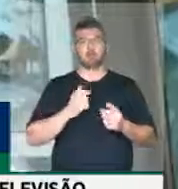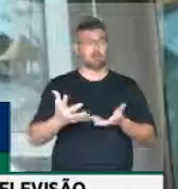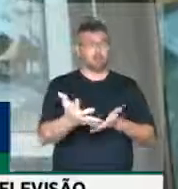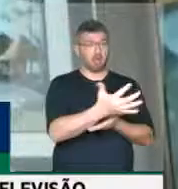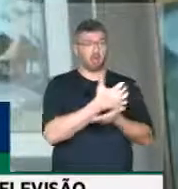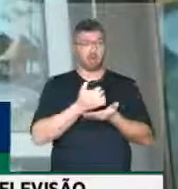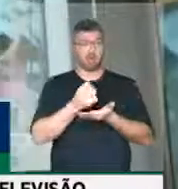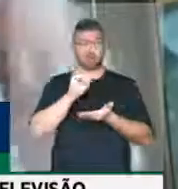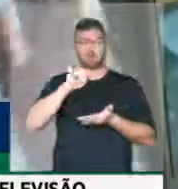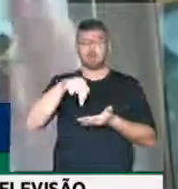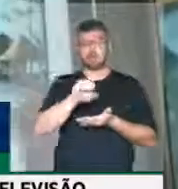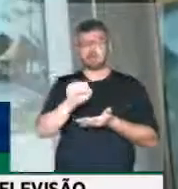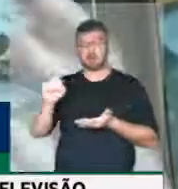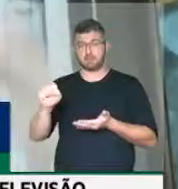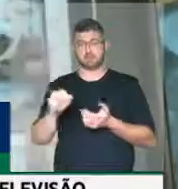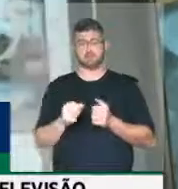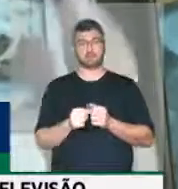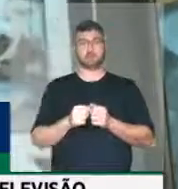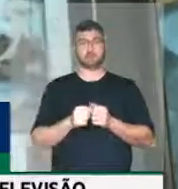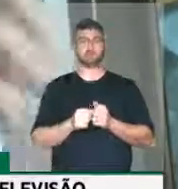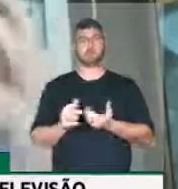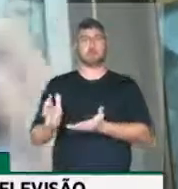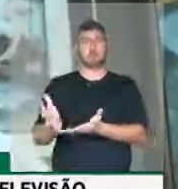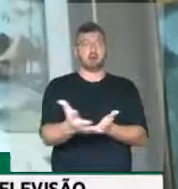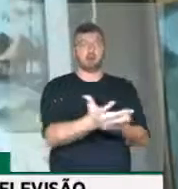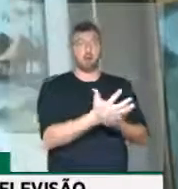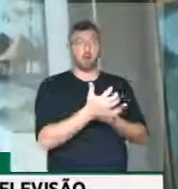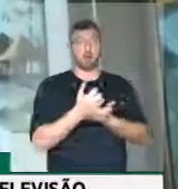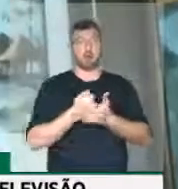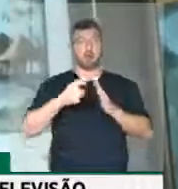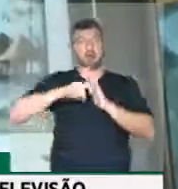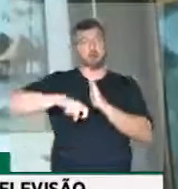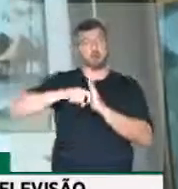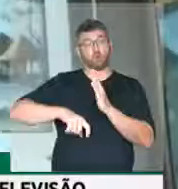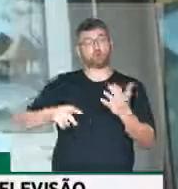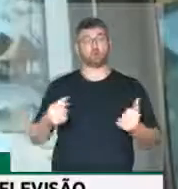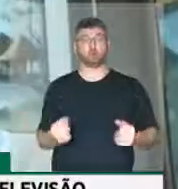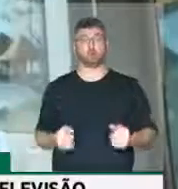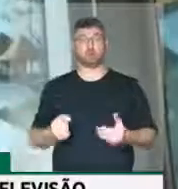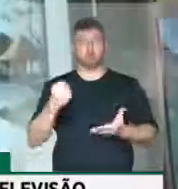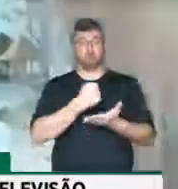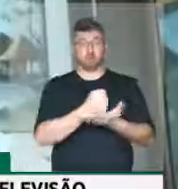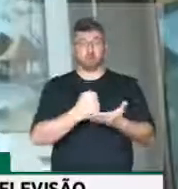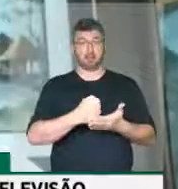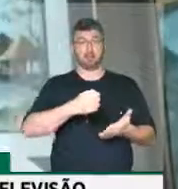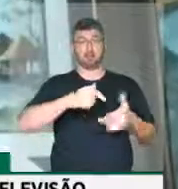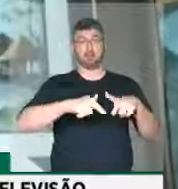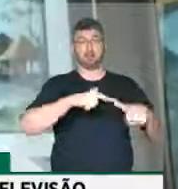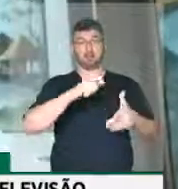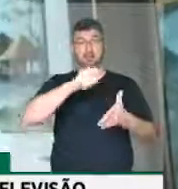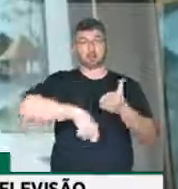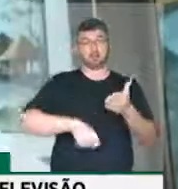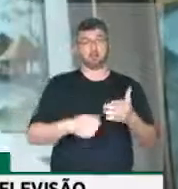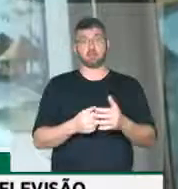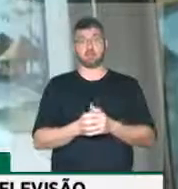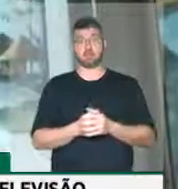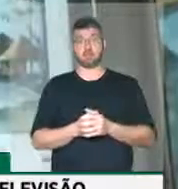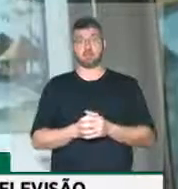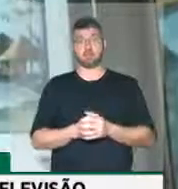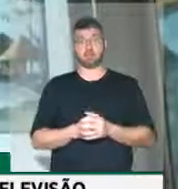INSS, que poderiam ter a sua carteira de trabalho assinada,